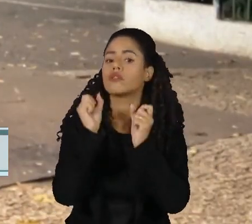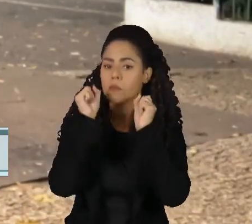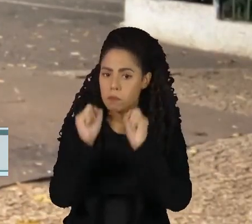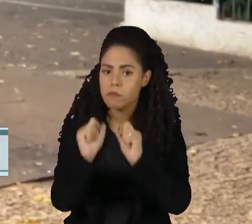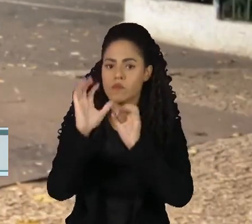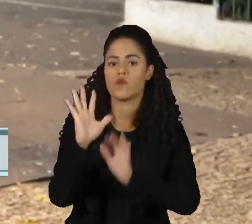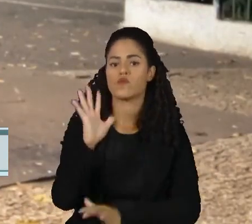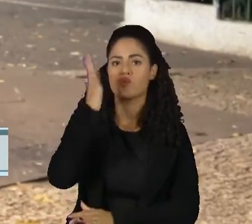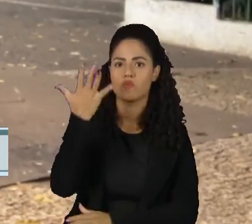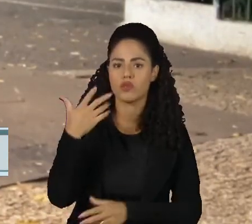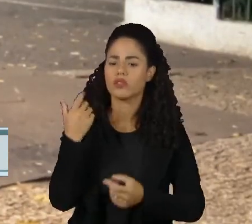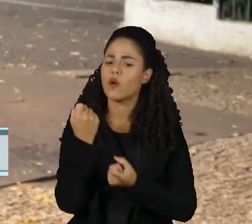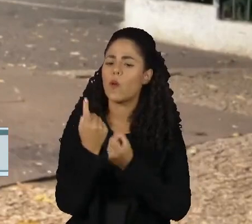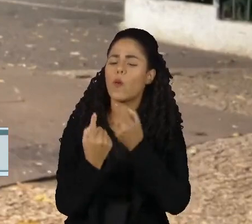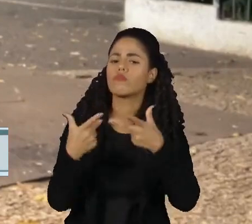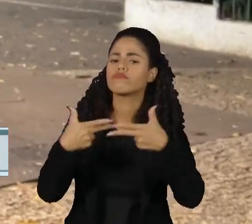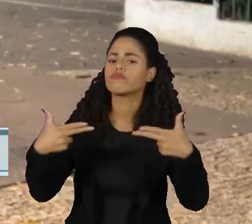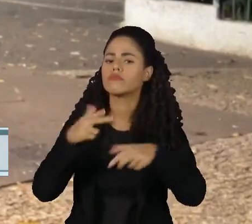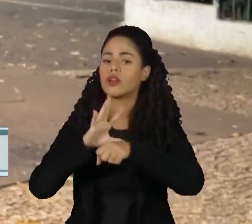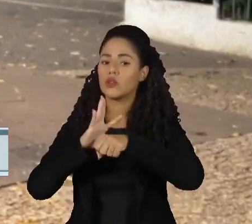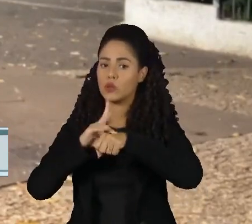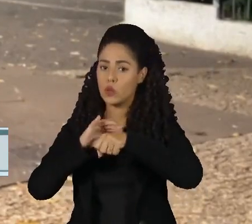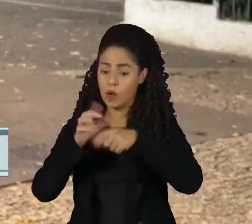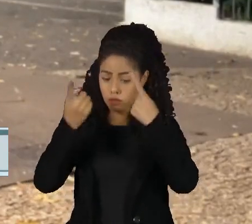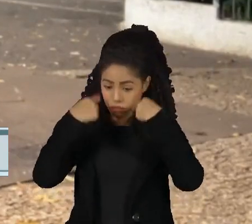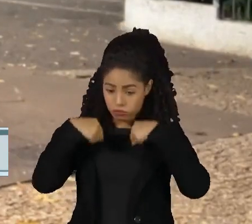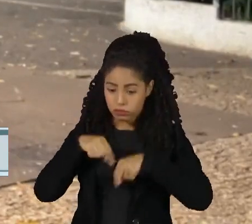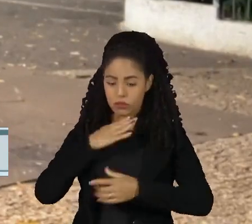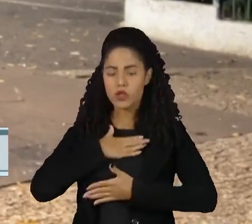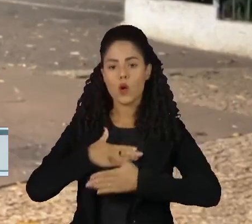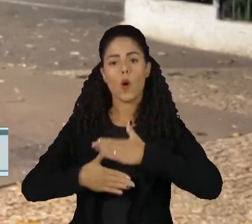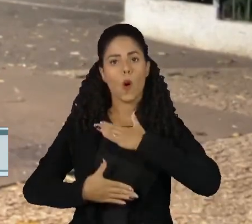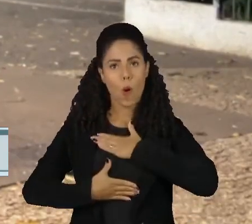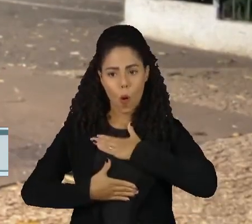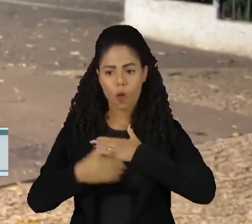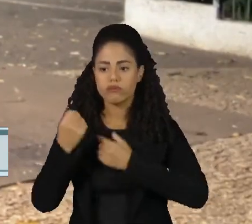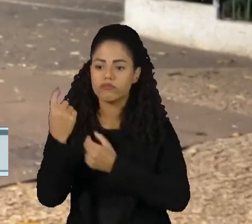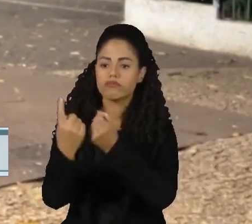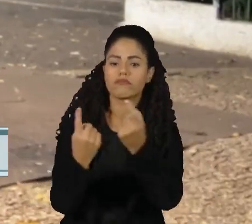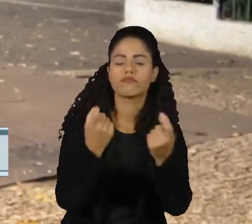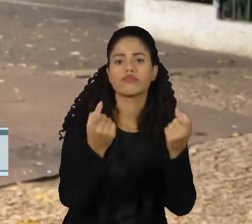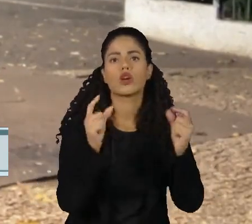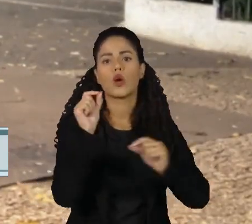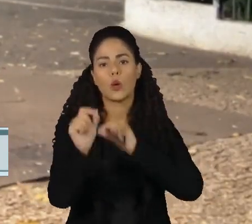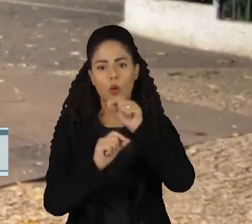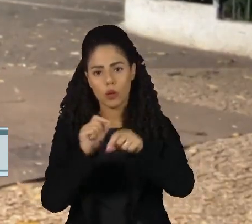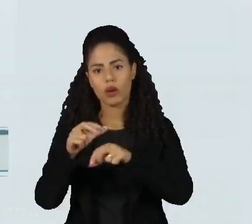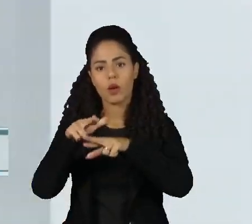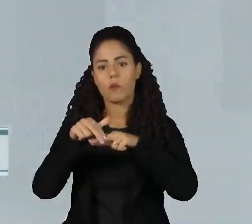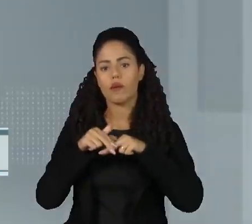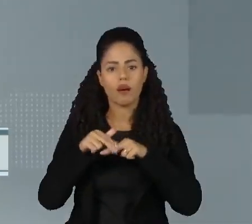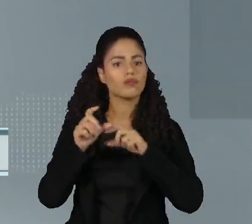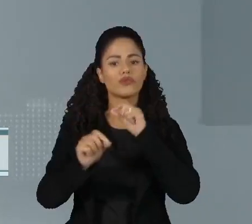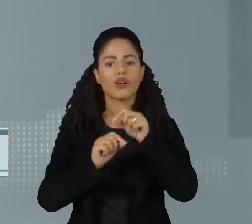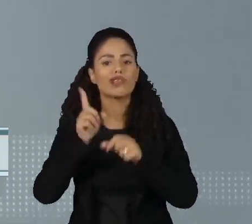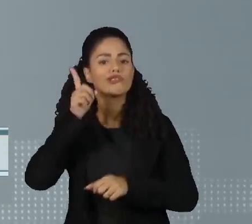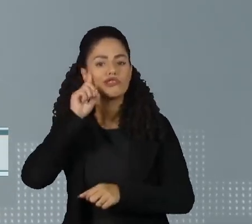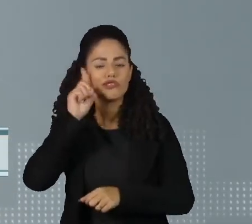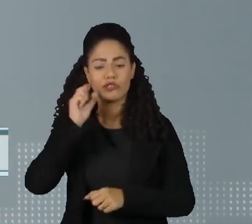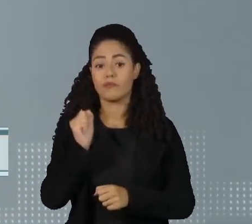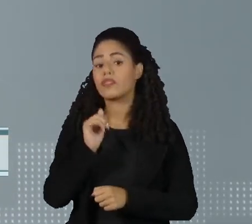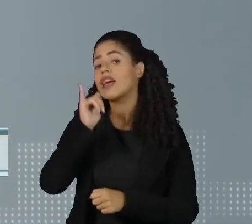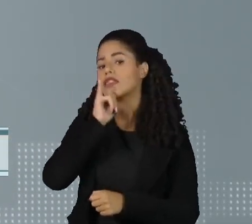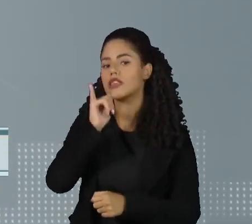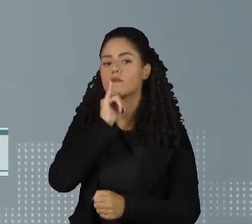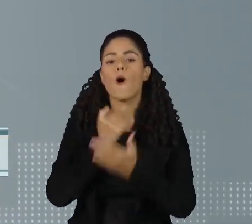pelo surgimento de alguma doença no corpo. Todos os outros têm muito mais a ver com nossos hábitos diários. Alimentação